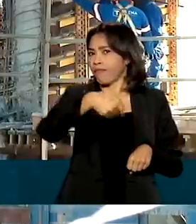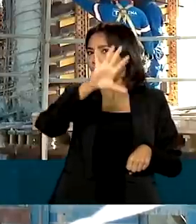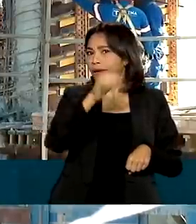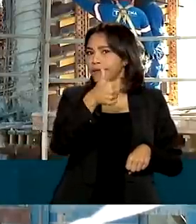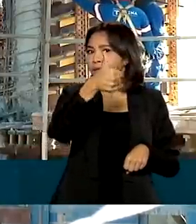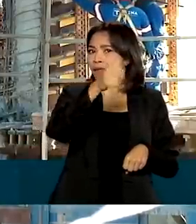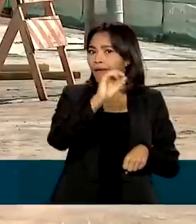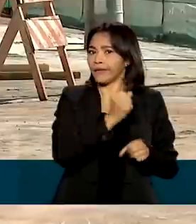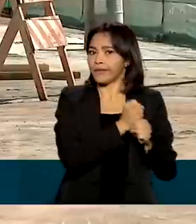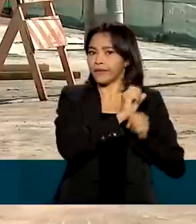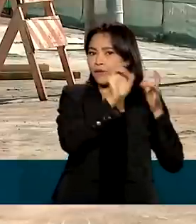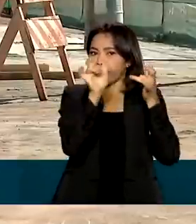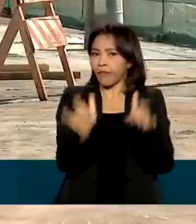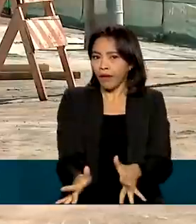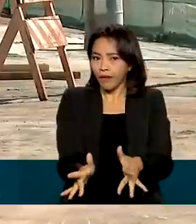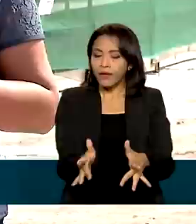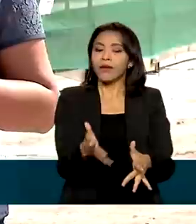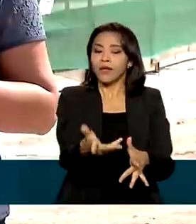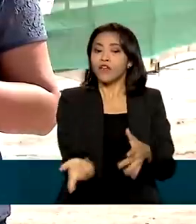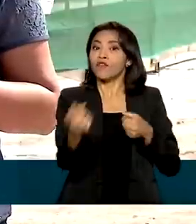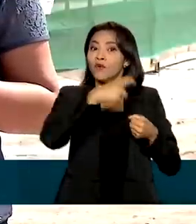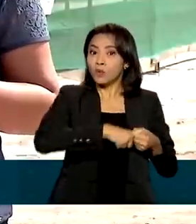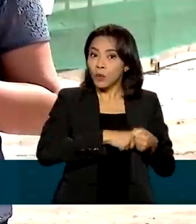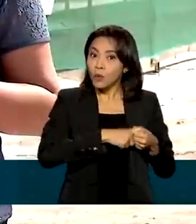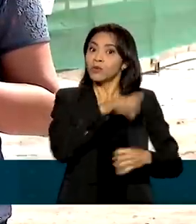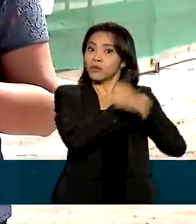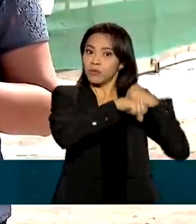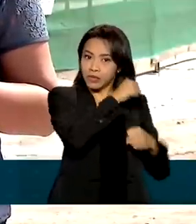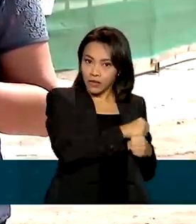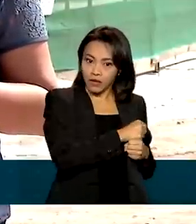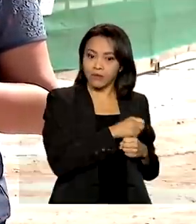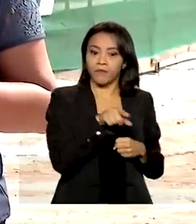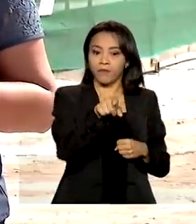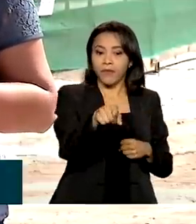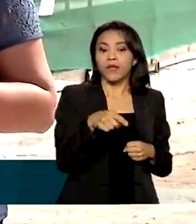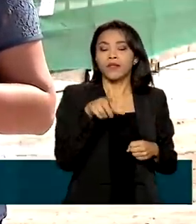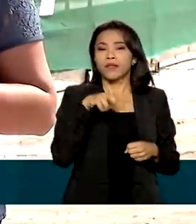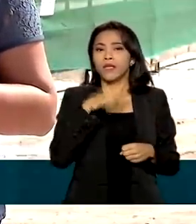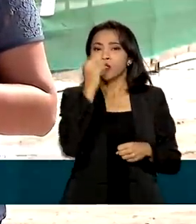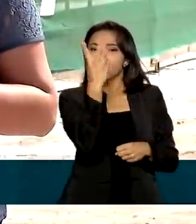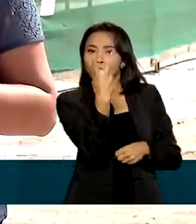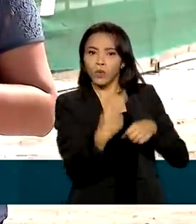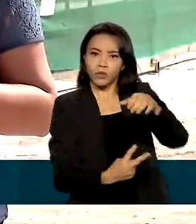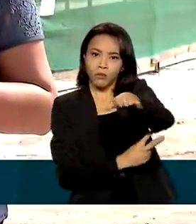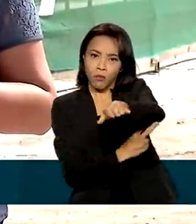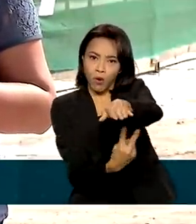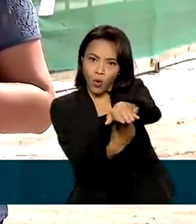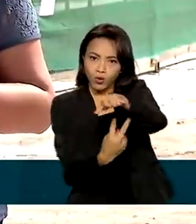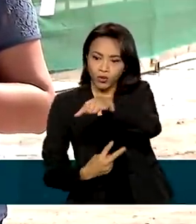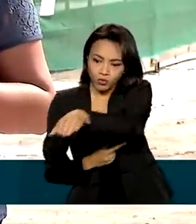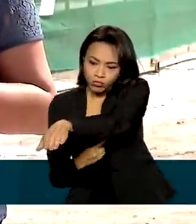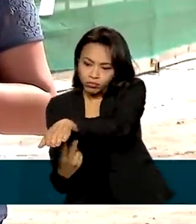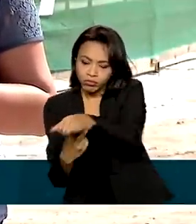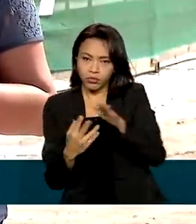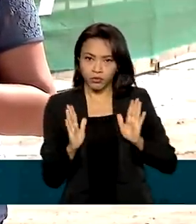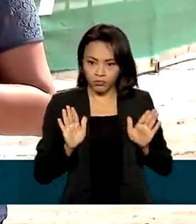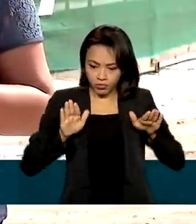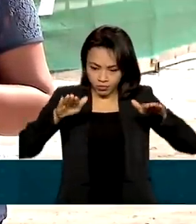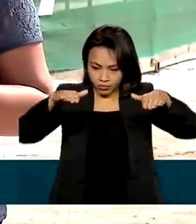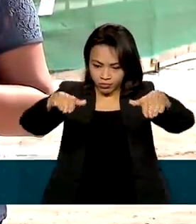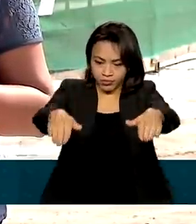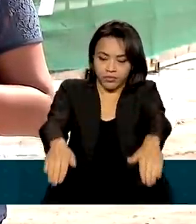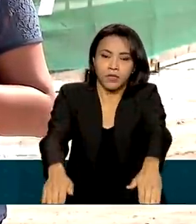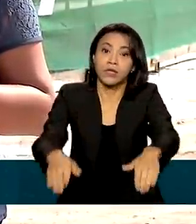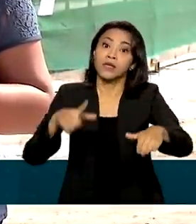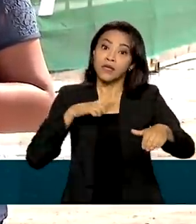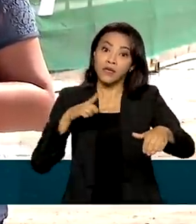o reinício do trabalho foi no ano passado. O contorno viário é composto por duas pontes sobre o Rio Claro e a pavimentação de um trecho